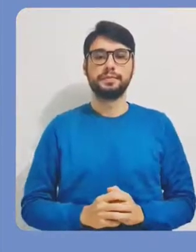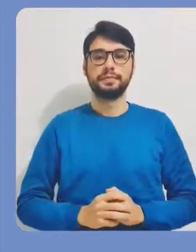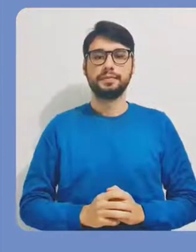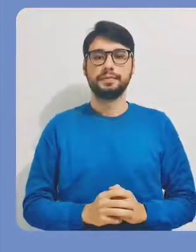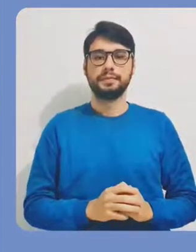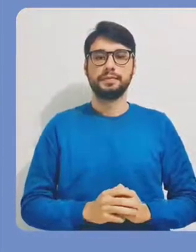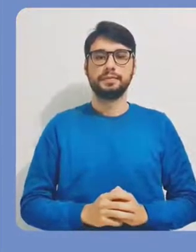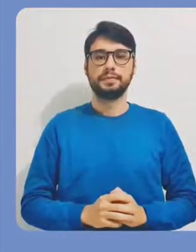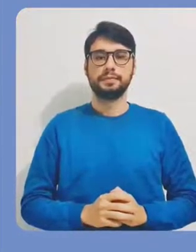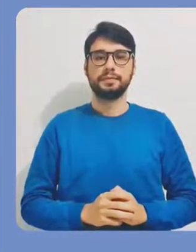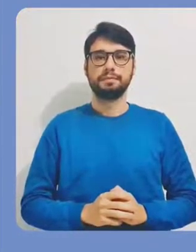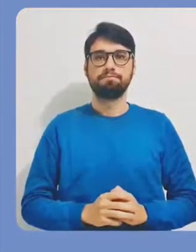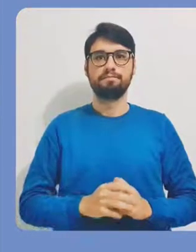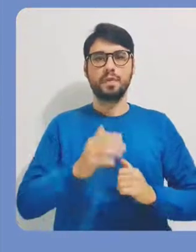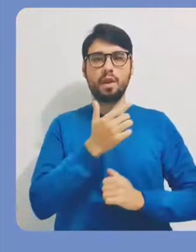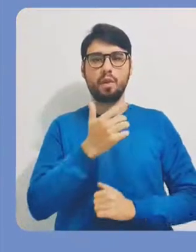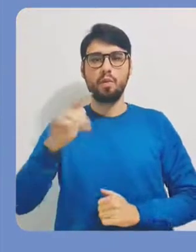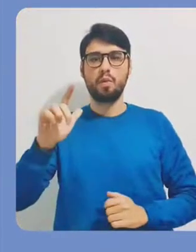website desse evento.